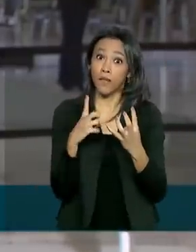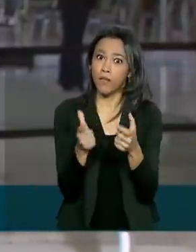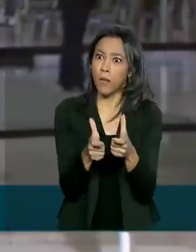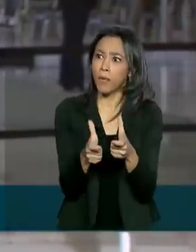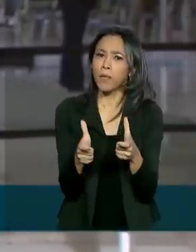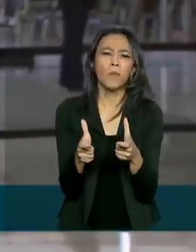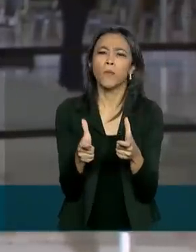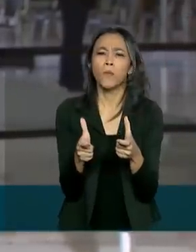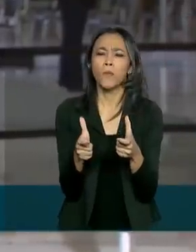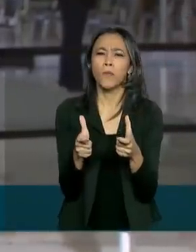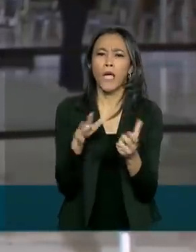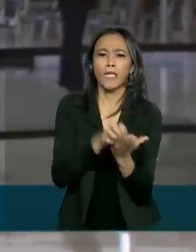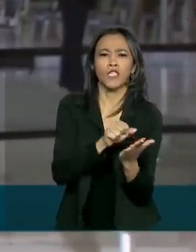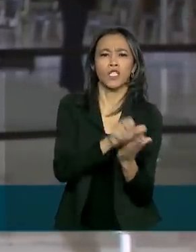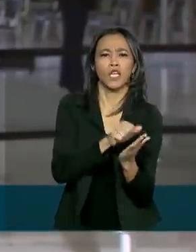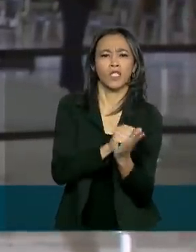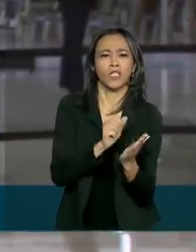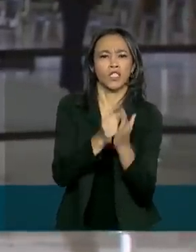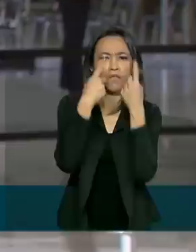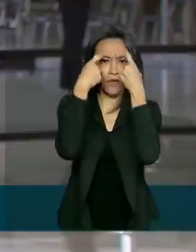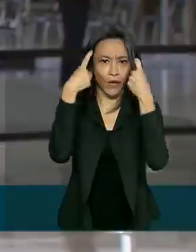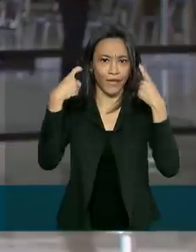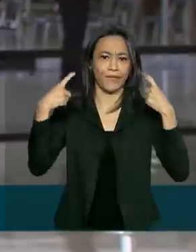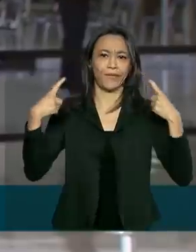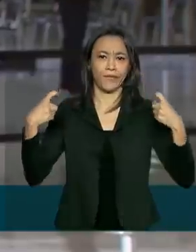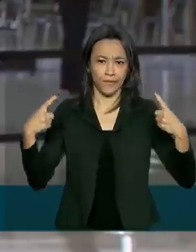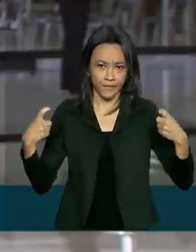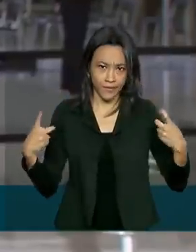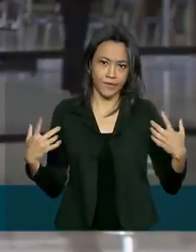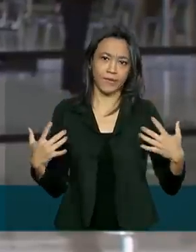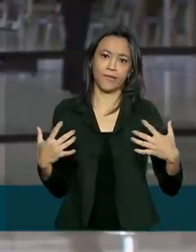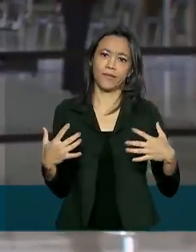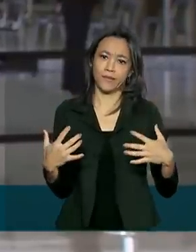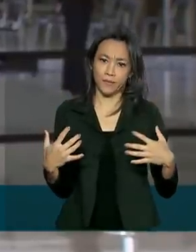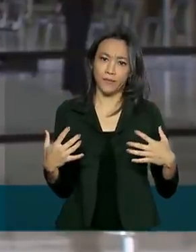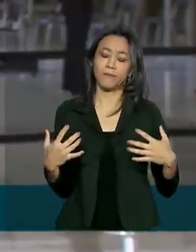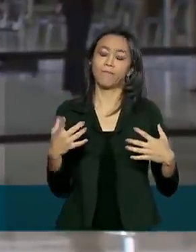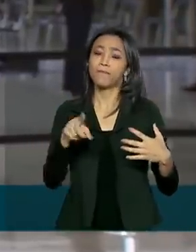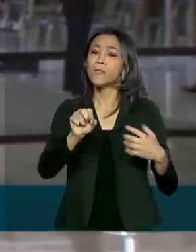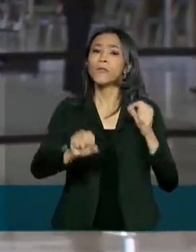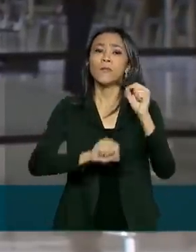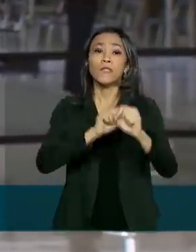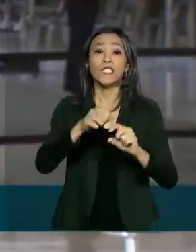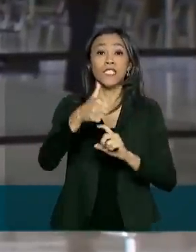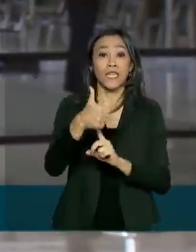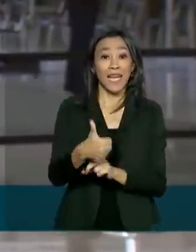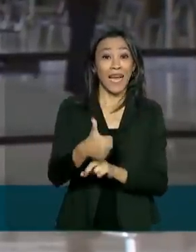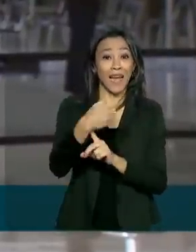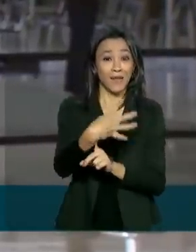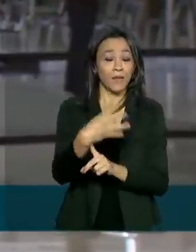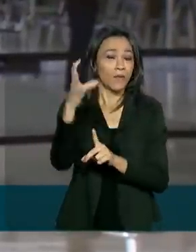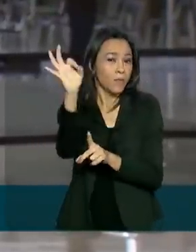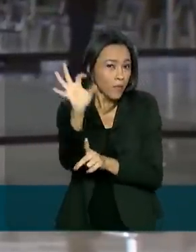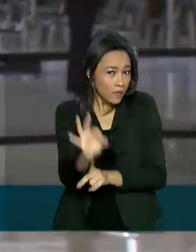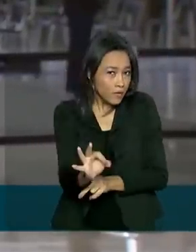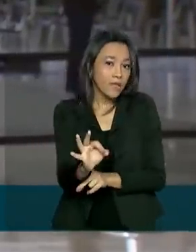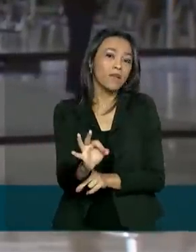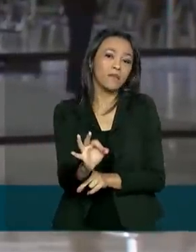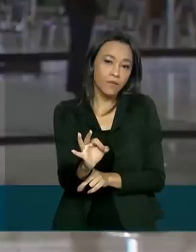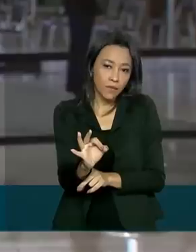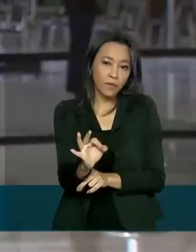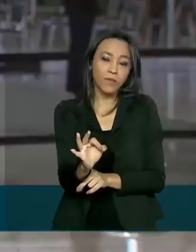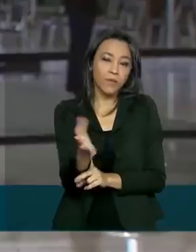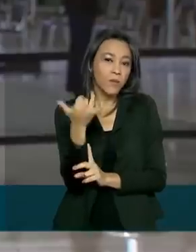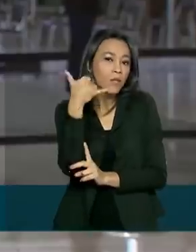no registro de casos de violência, no registro médio de casos de violência, de 14% no canal